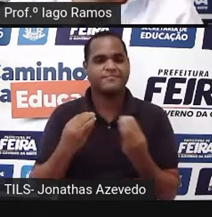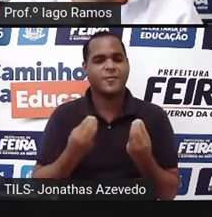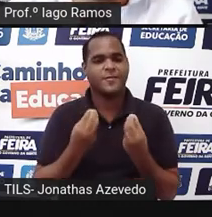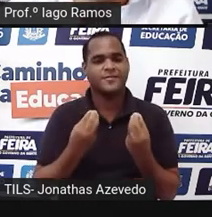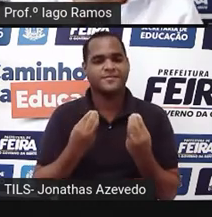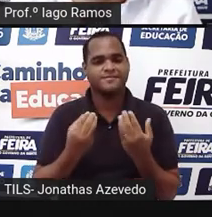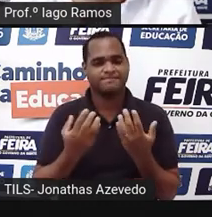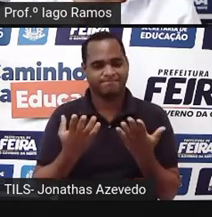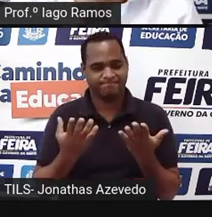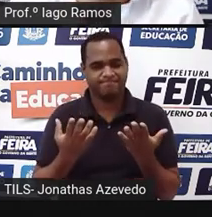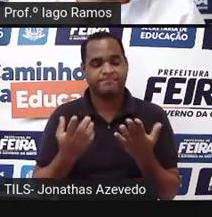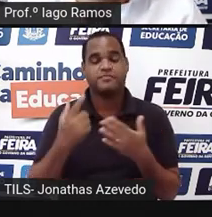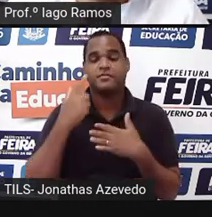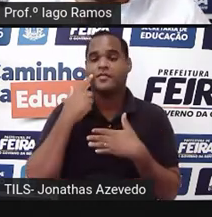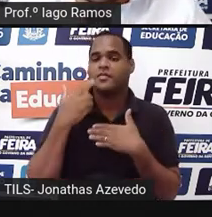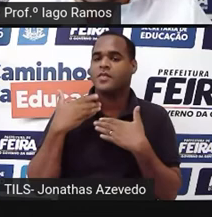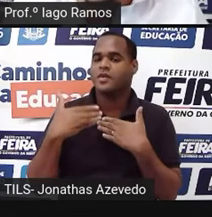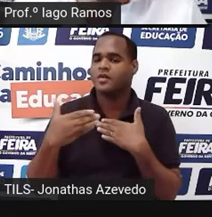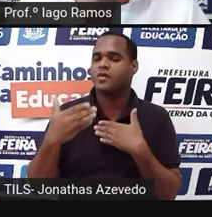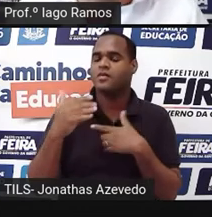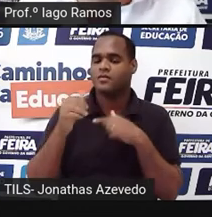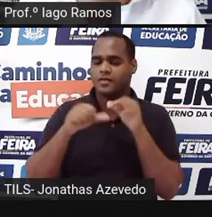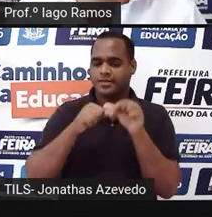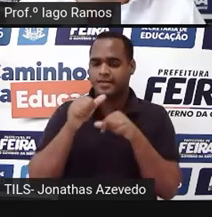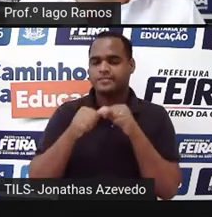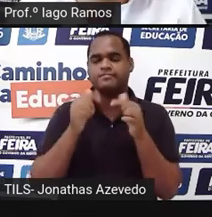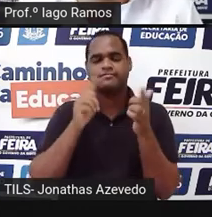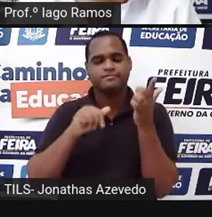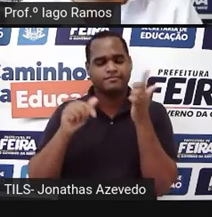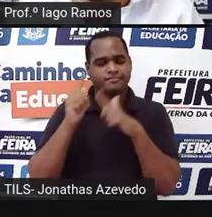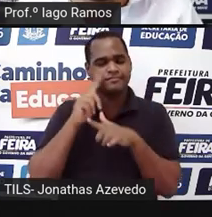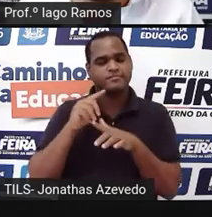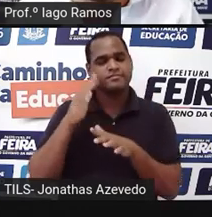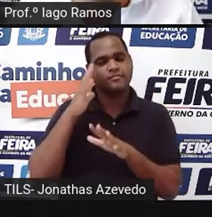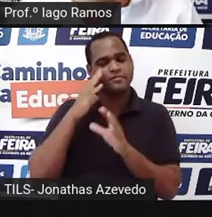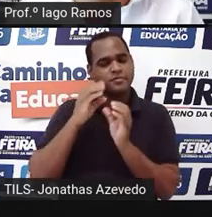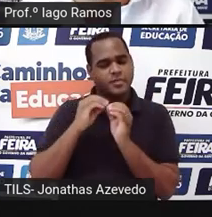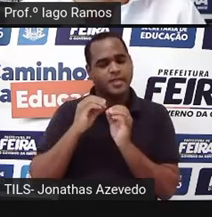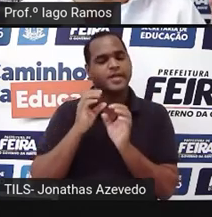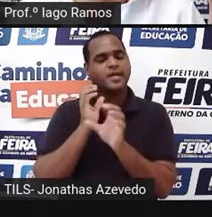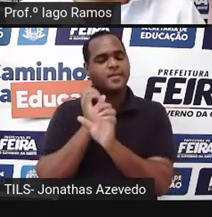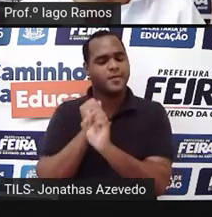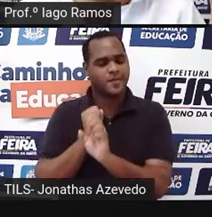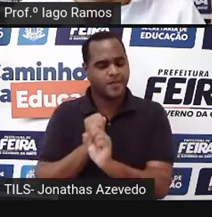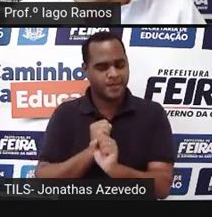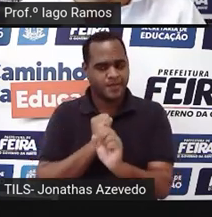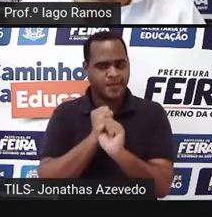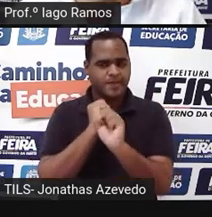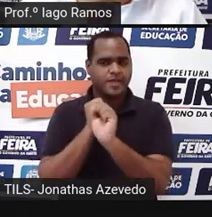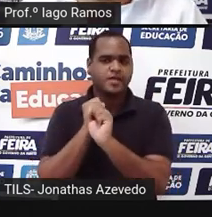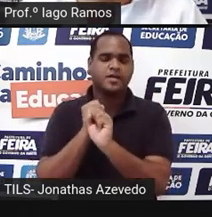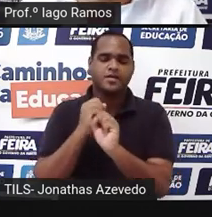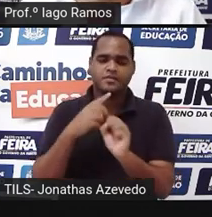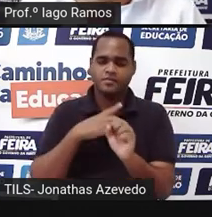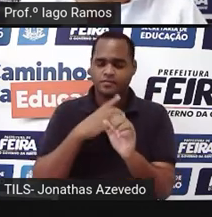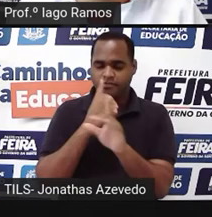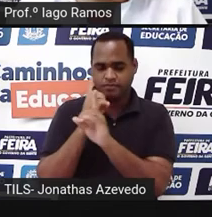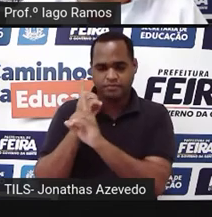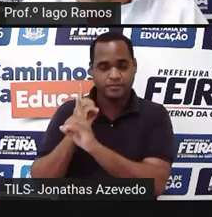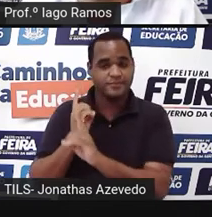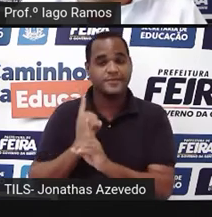E aí, depois que a gente conseguir, fazer umas contas aí, a gente vai achar